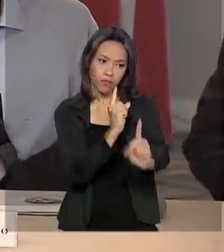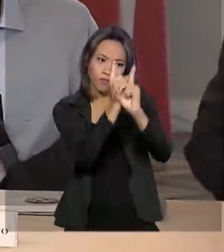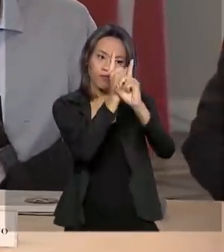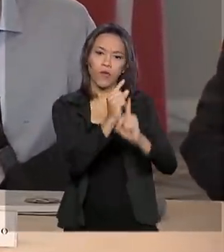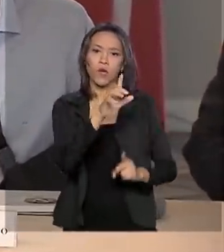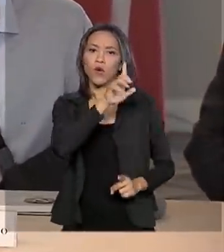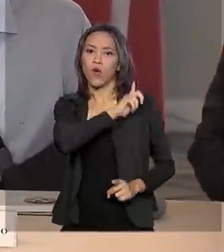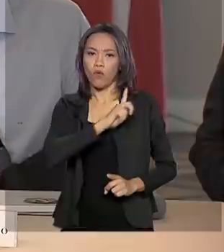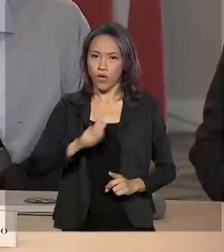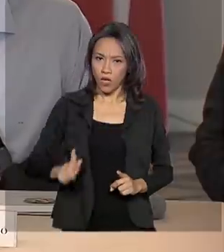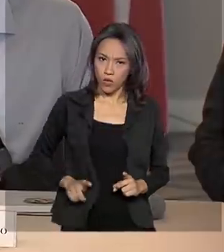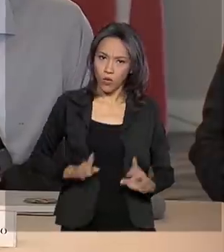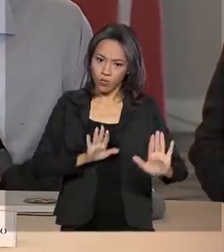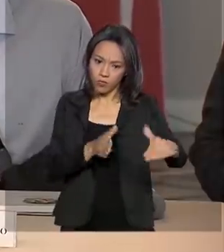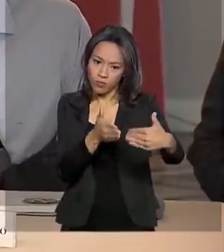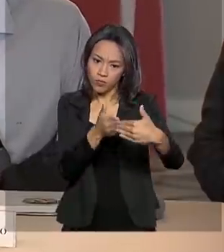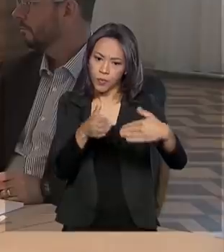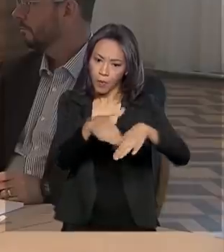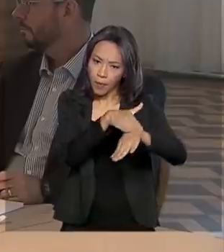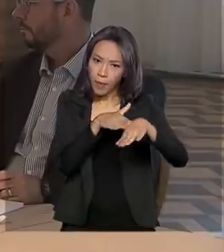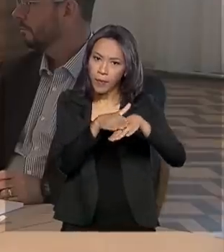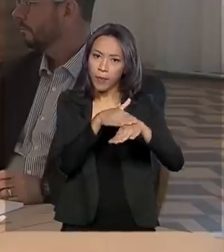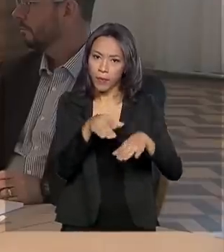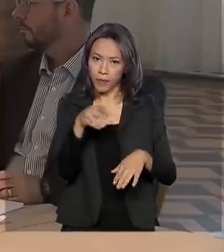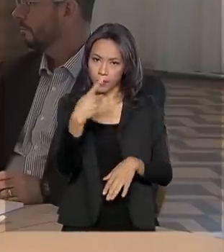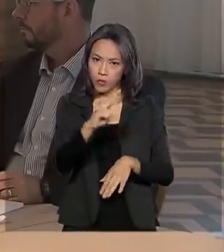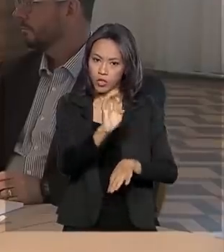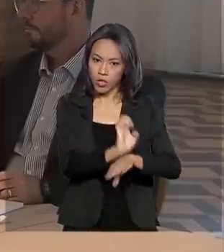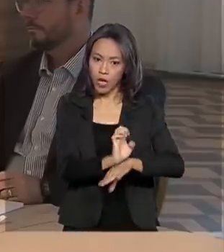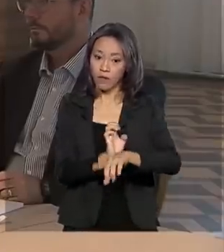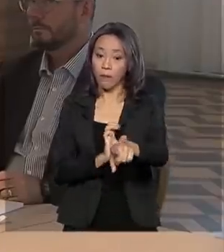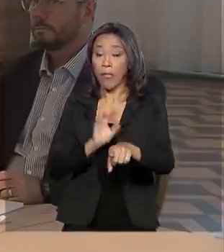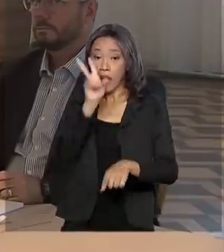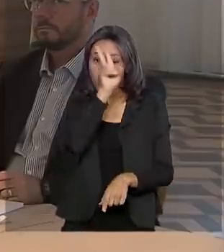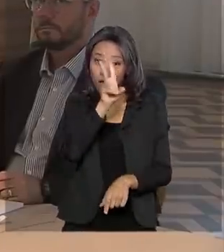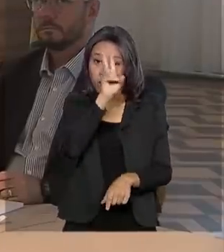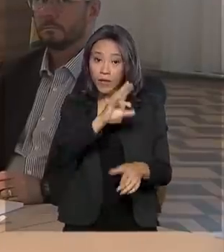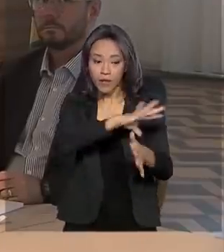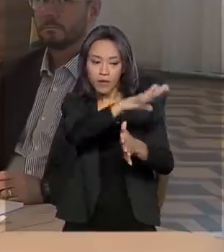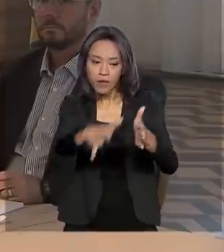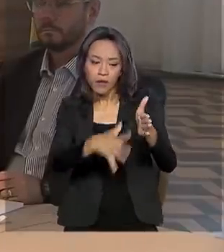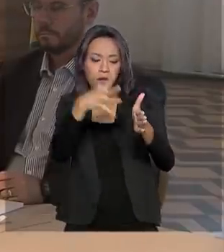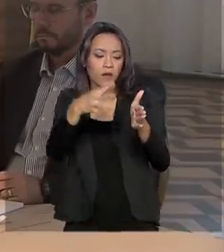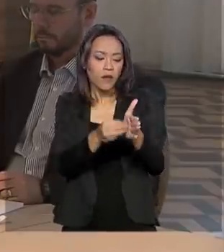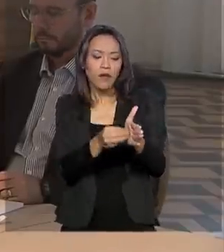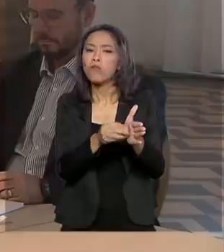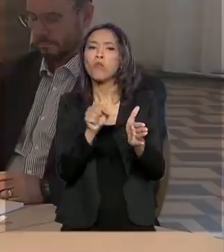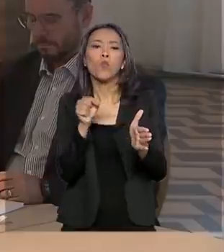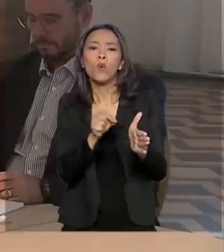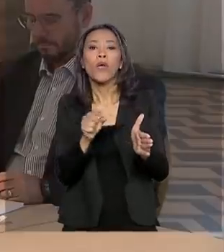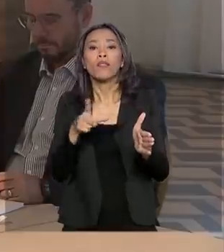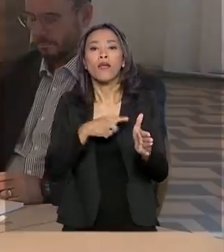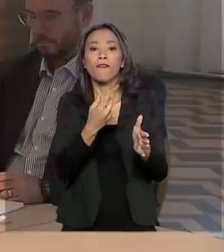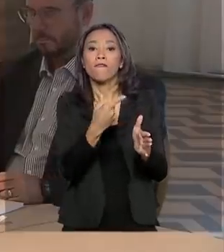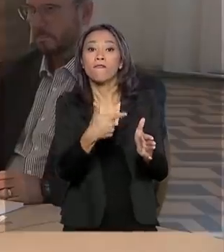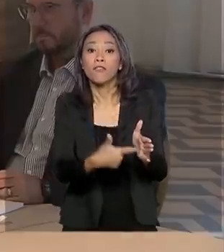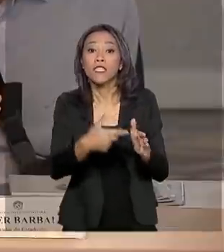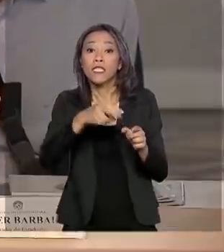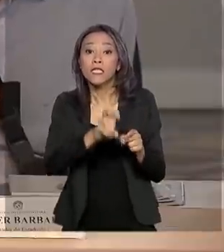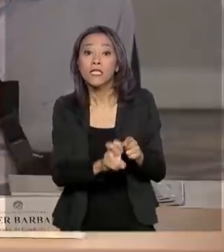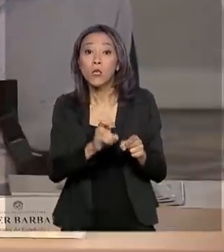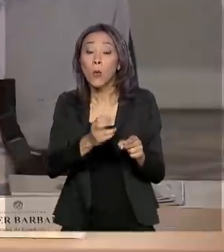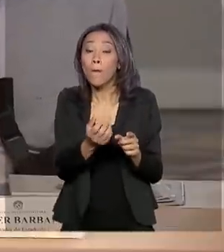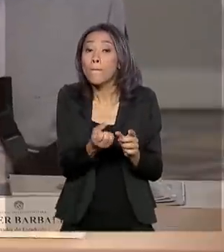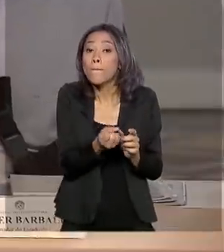estado, Hélder Barbalho. A gente lembra que a Amazônia Legal é uma região que abriga 25 milhões de